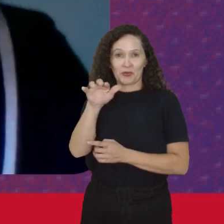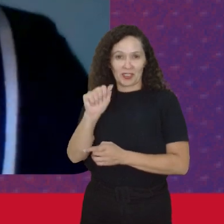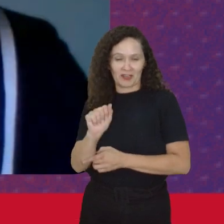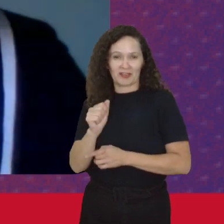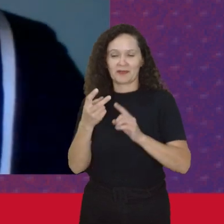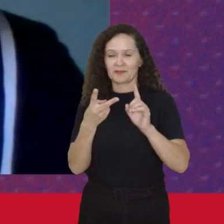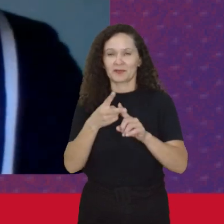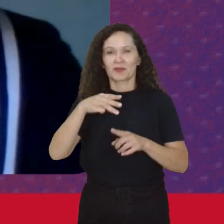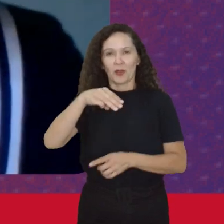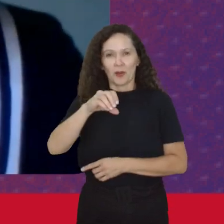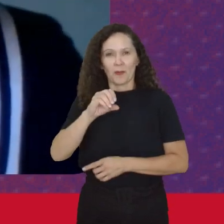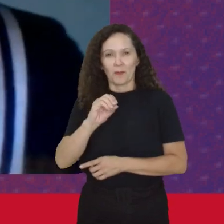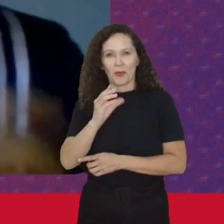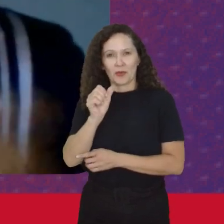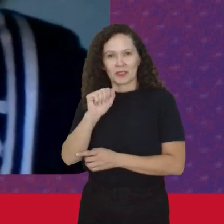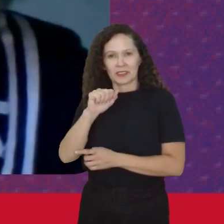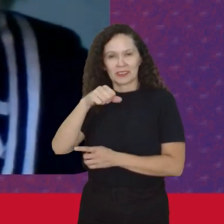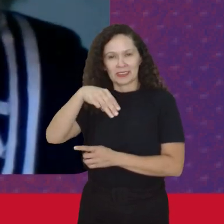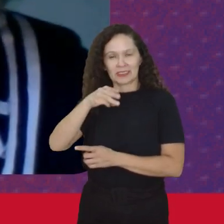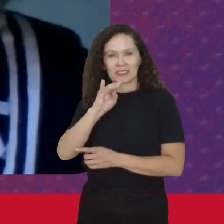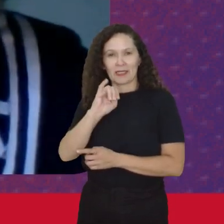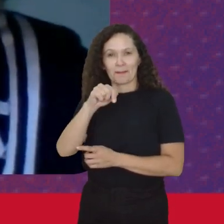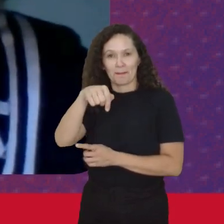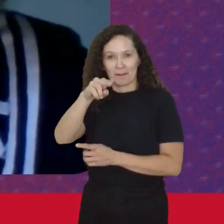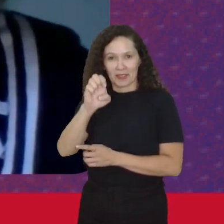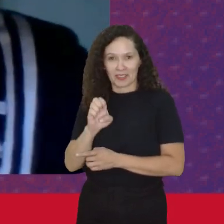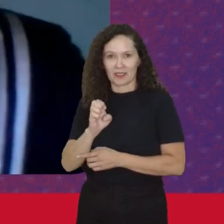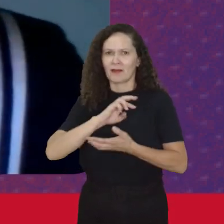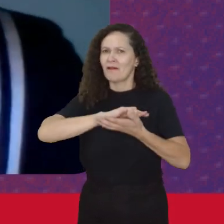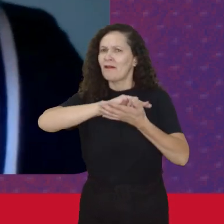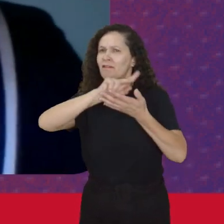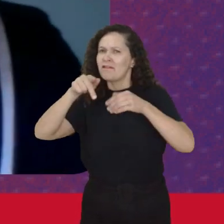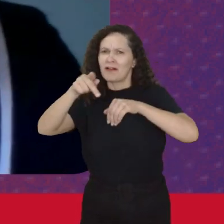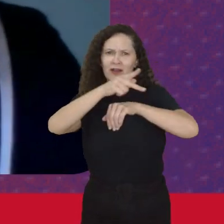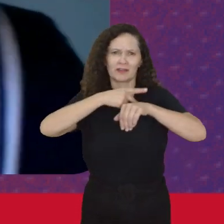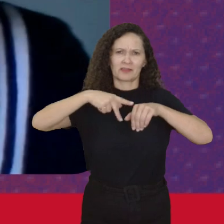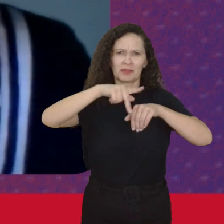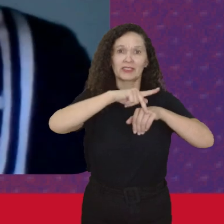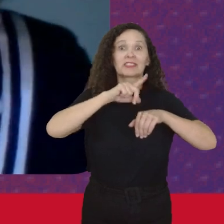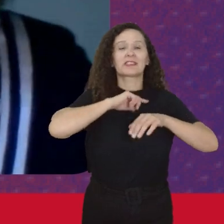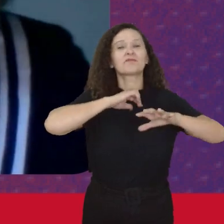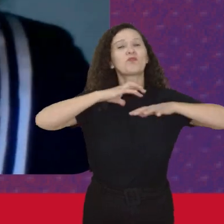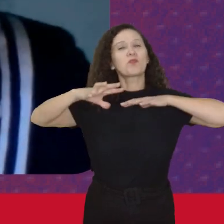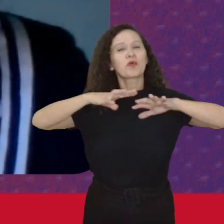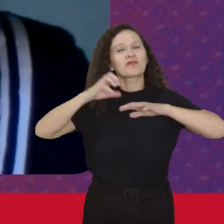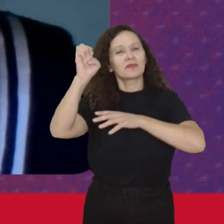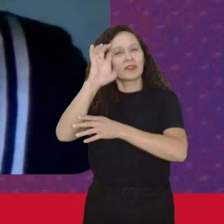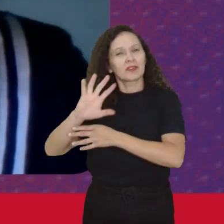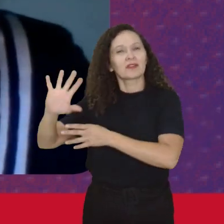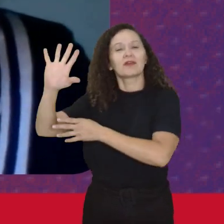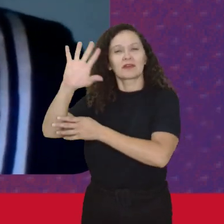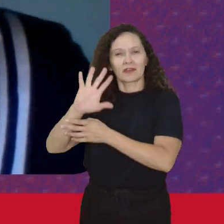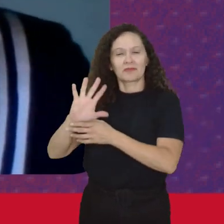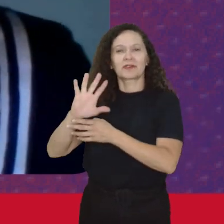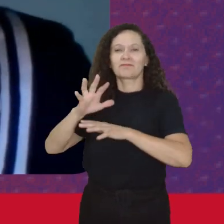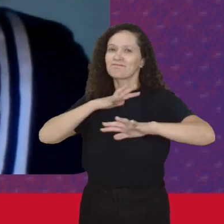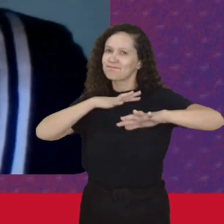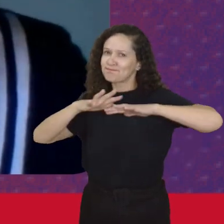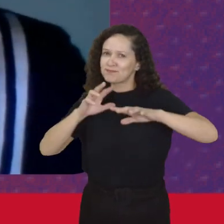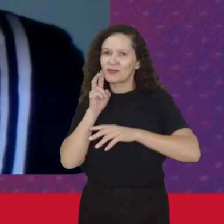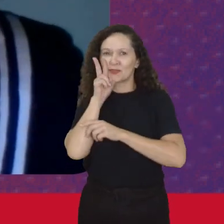Moçambique Então assim Tem uma Constituição De um movimento Aí na Europa Teve uma